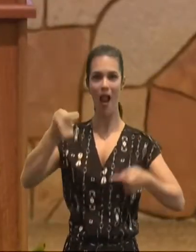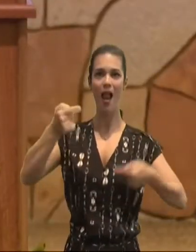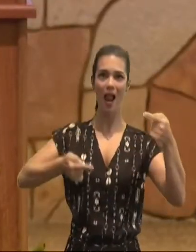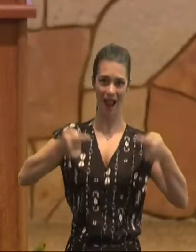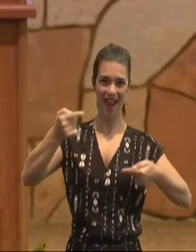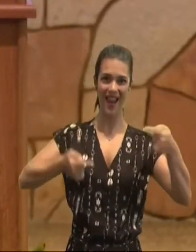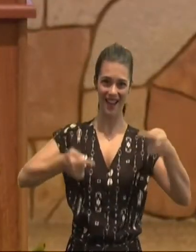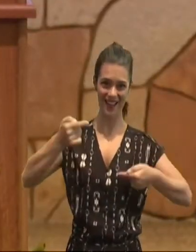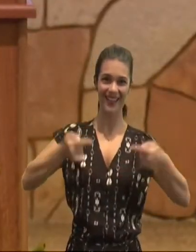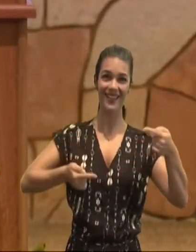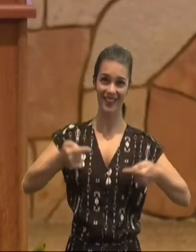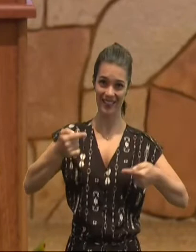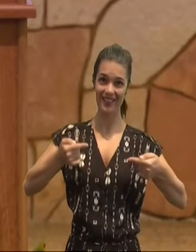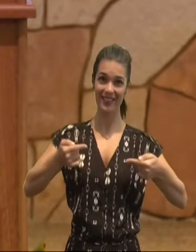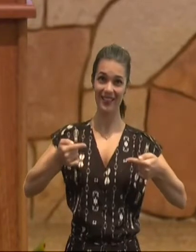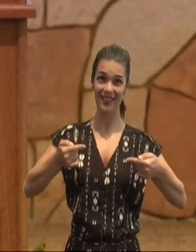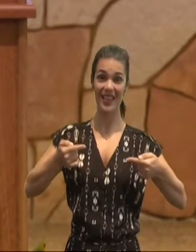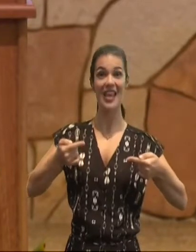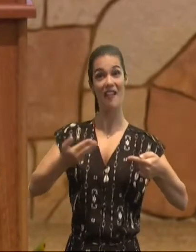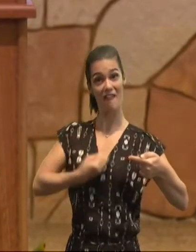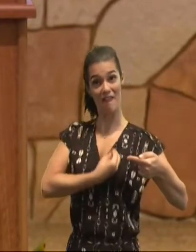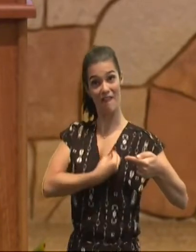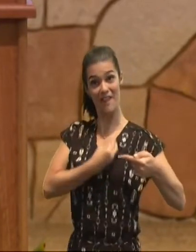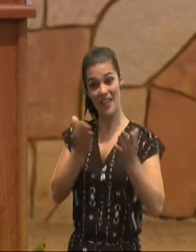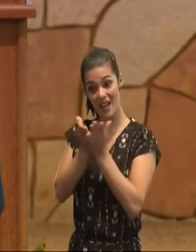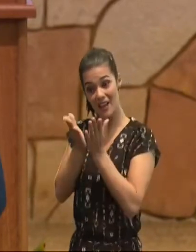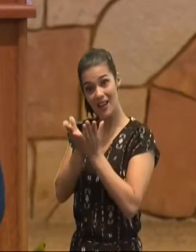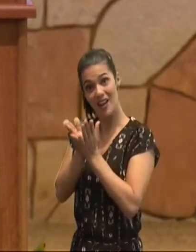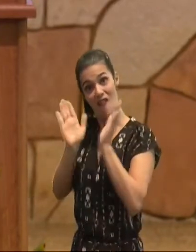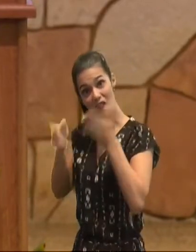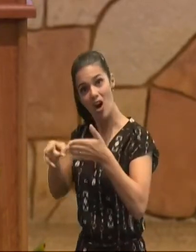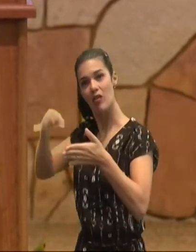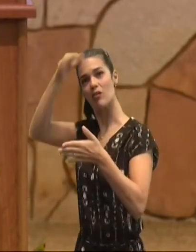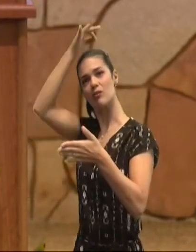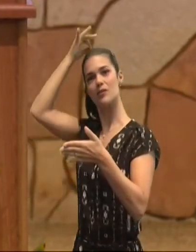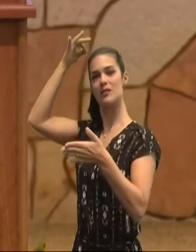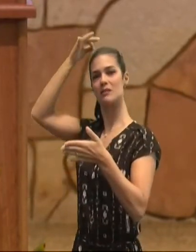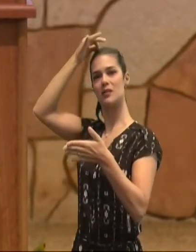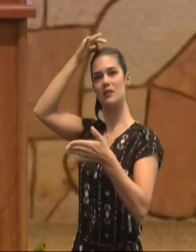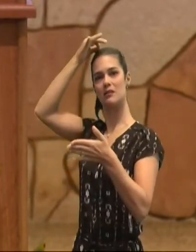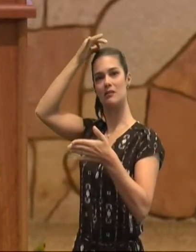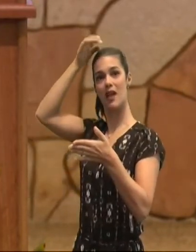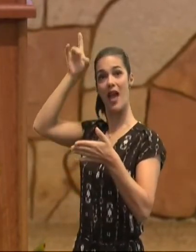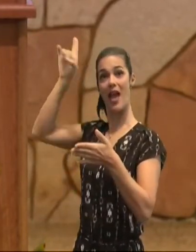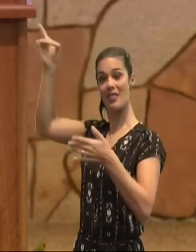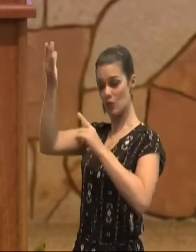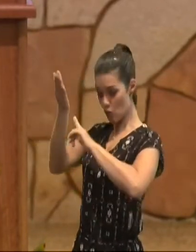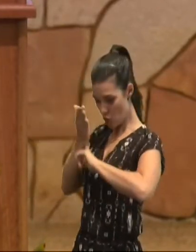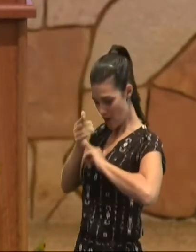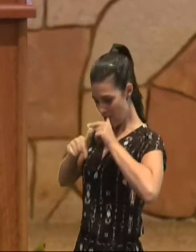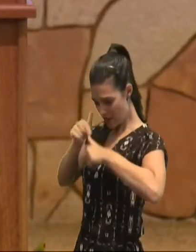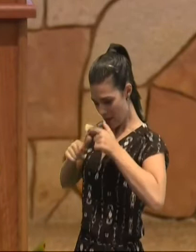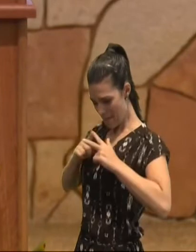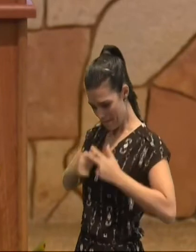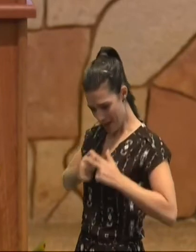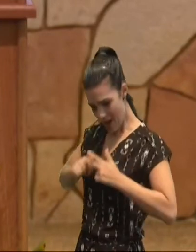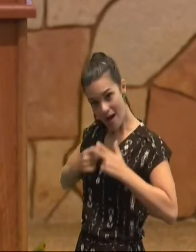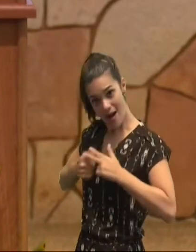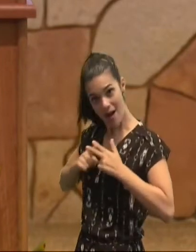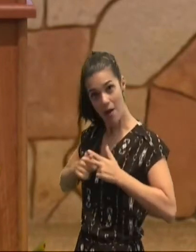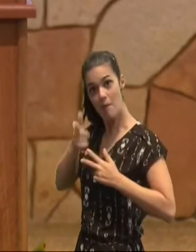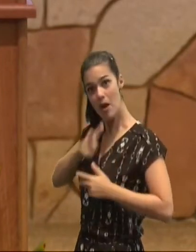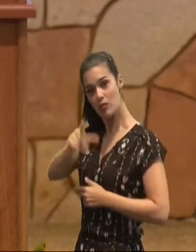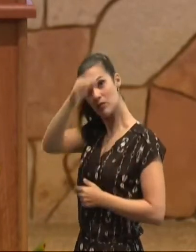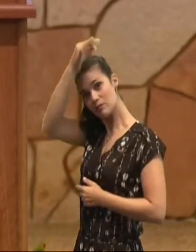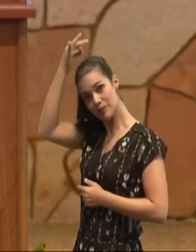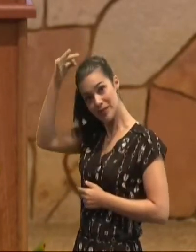vida cristã, é vivida pelo Espírito, é Deus que opera em nós, nós veremos isso em Filipenses, Deus é que opera em nós,